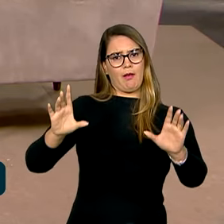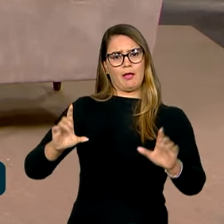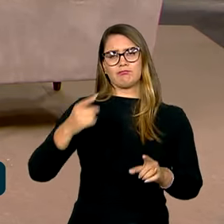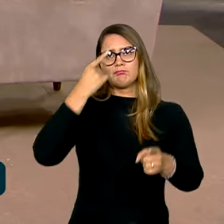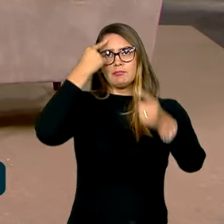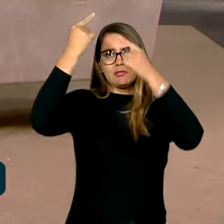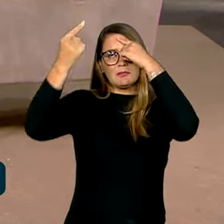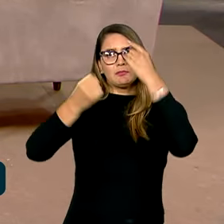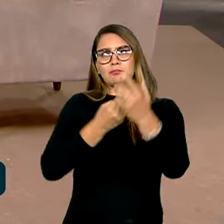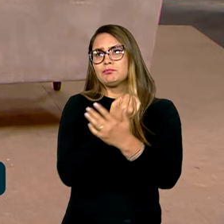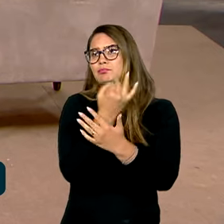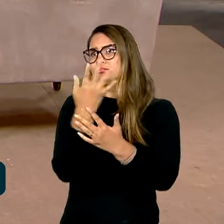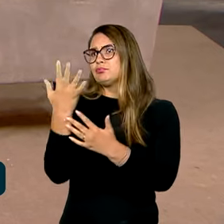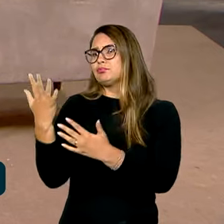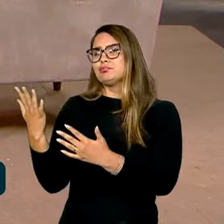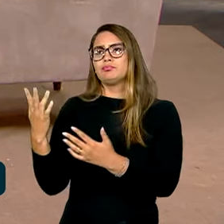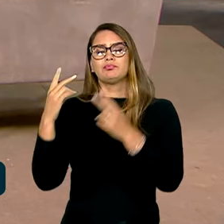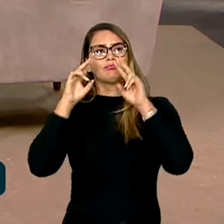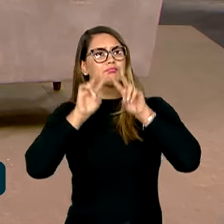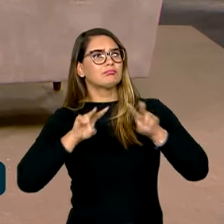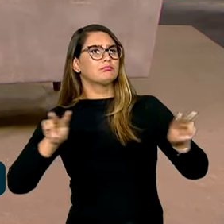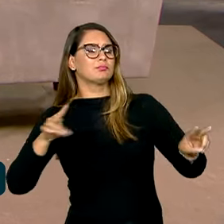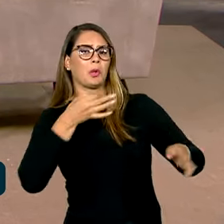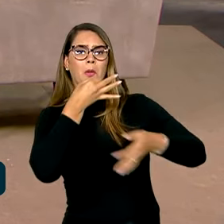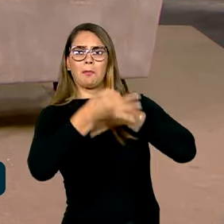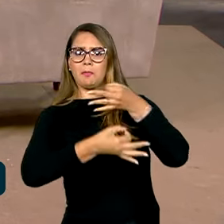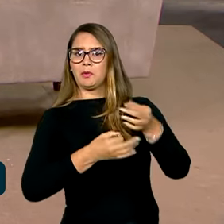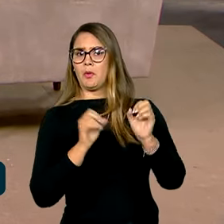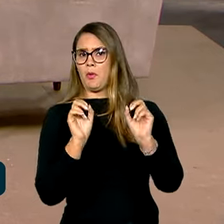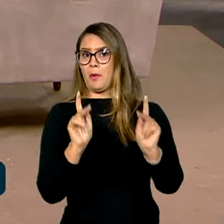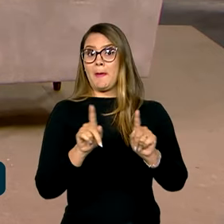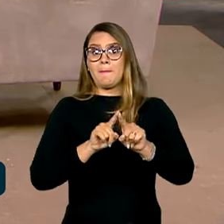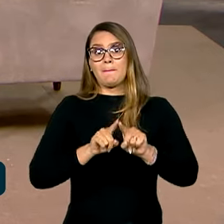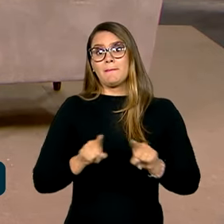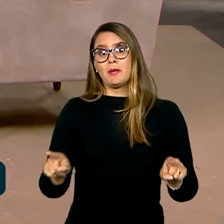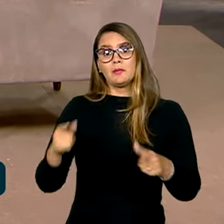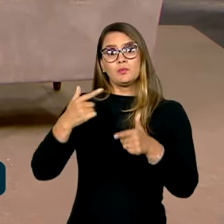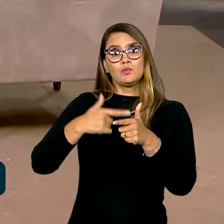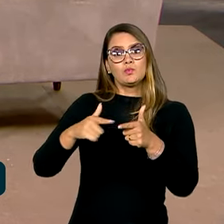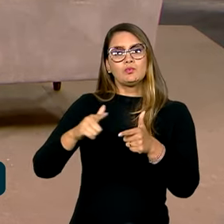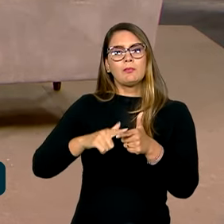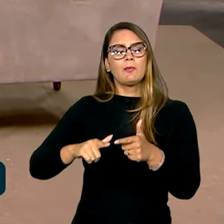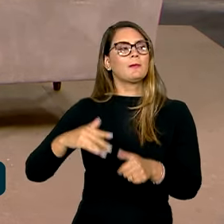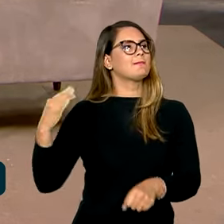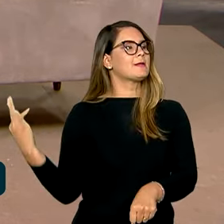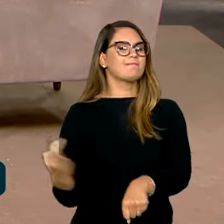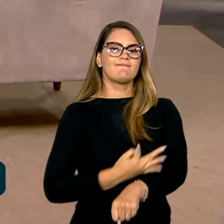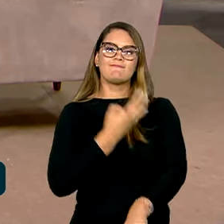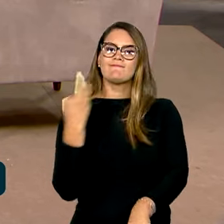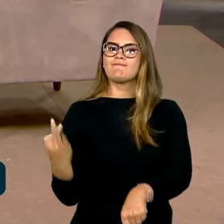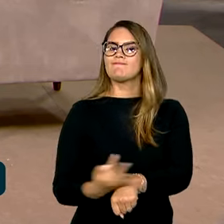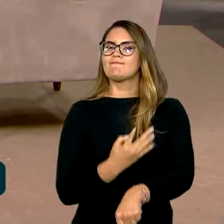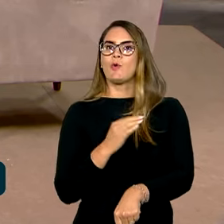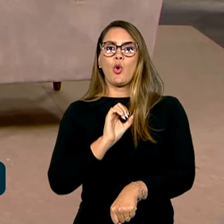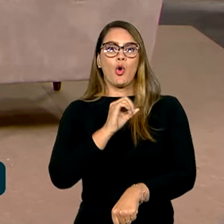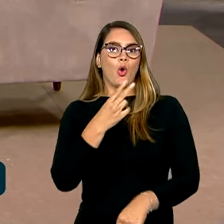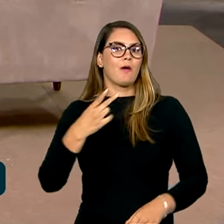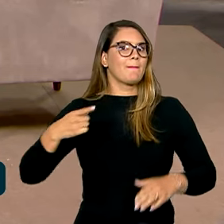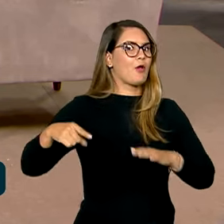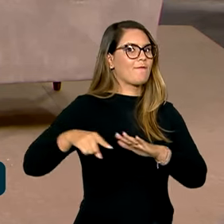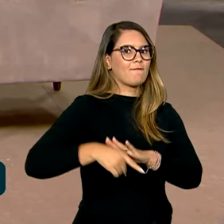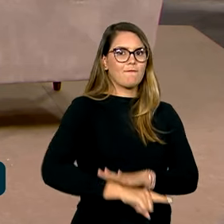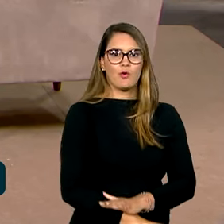de pensamentos, o antagonismo de visões. O problema é a intolerância e o extremismo, a